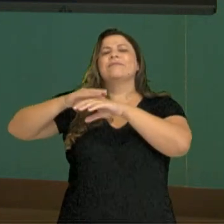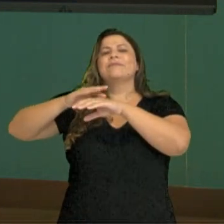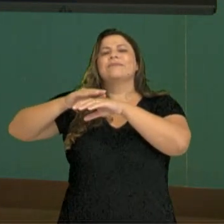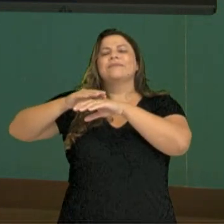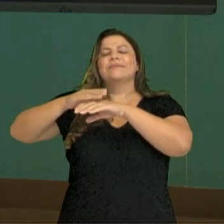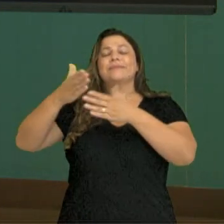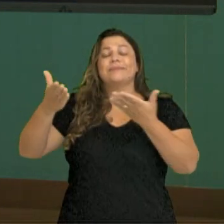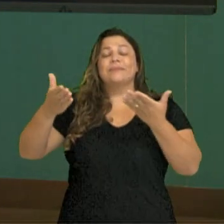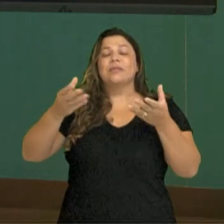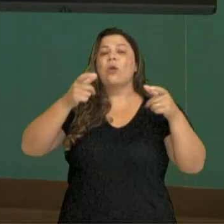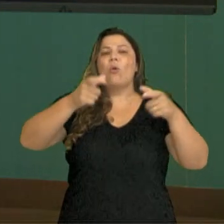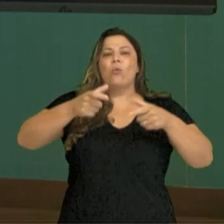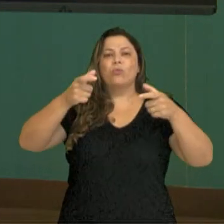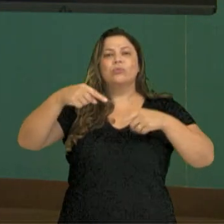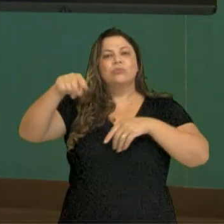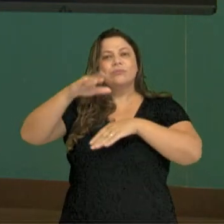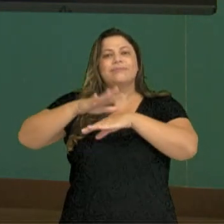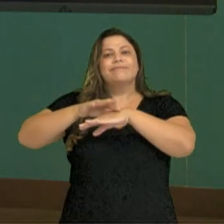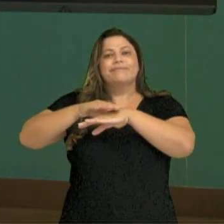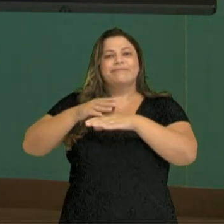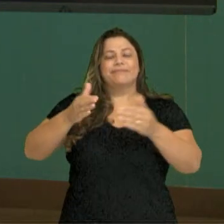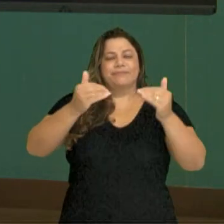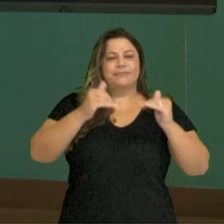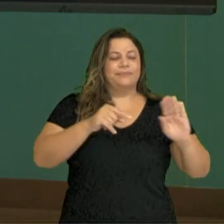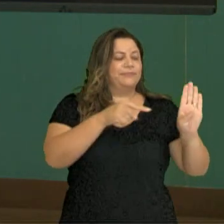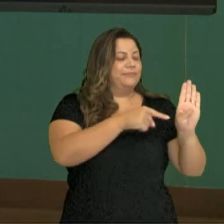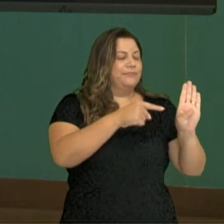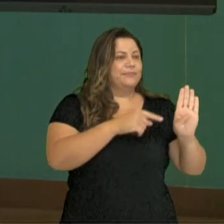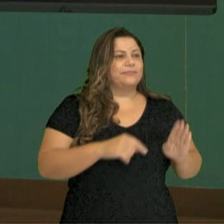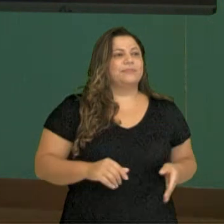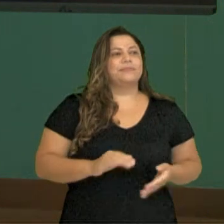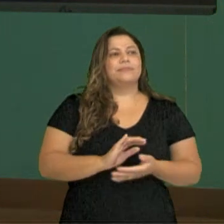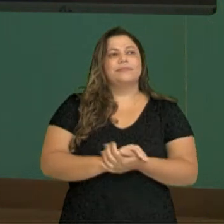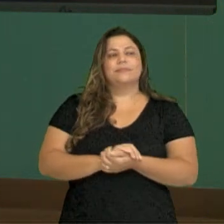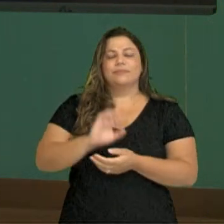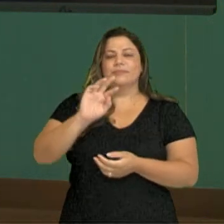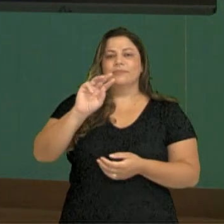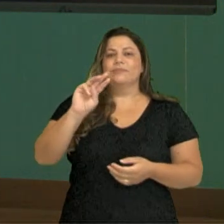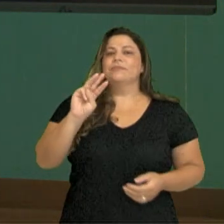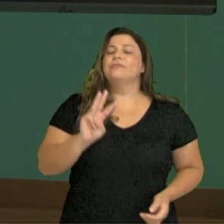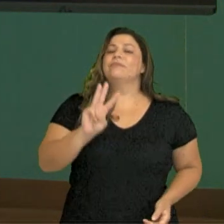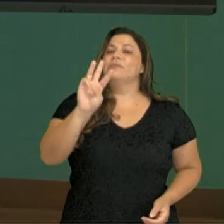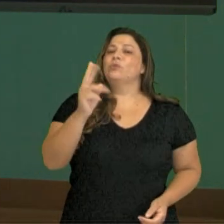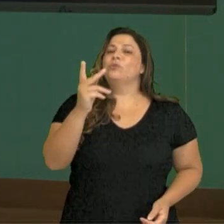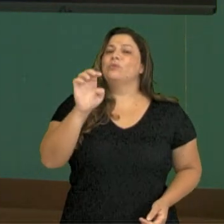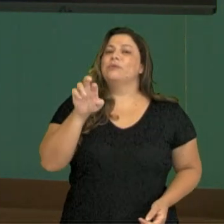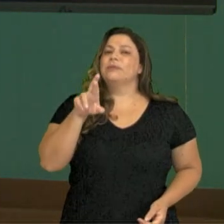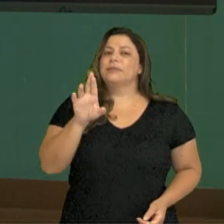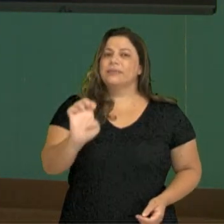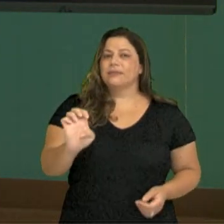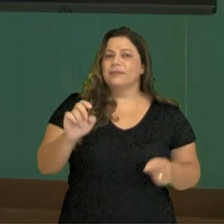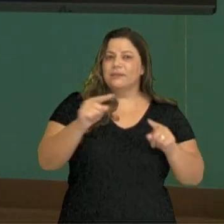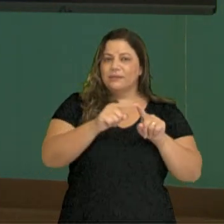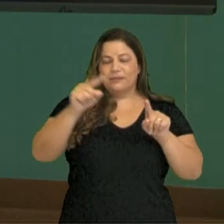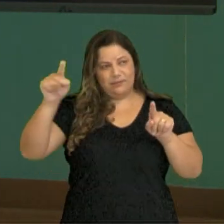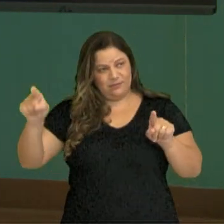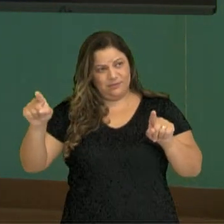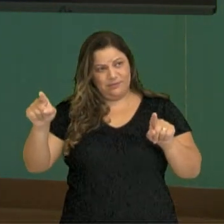Onde você vai quando você está doente? Na letra B. Where do you go to buy fruits and vegetables?